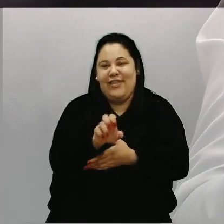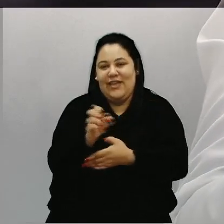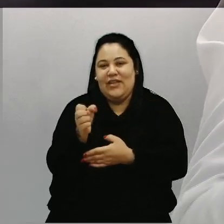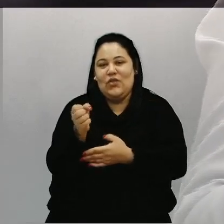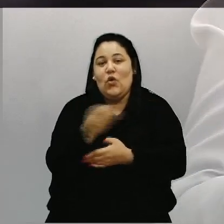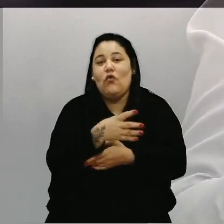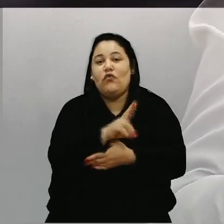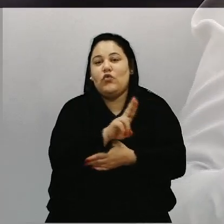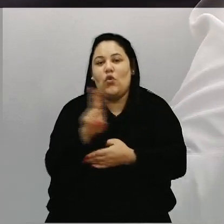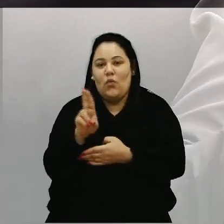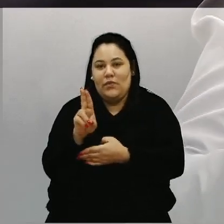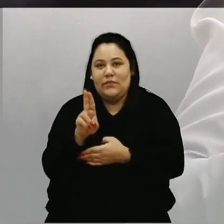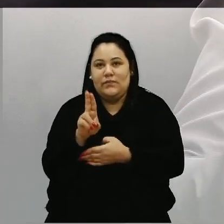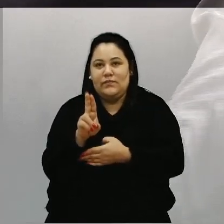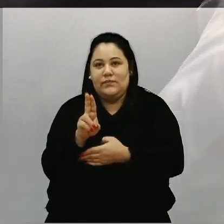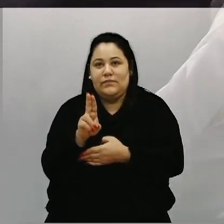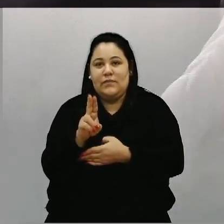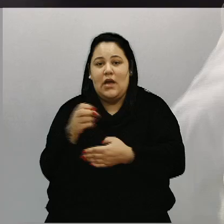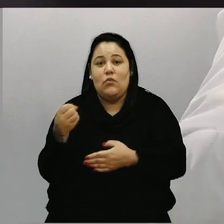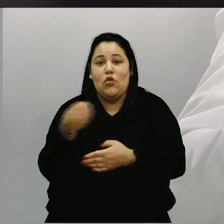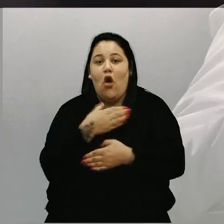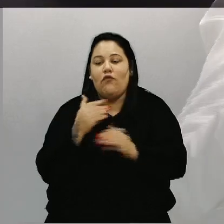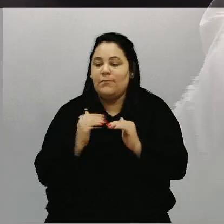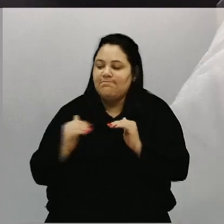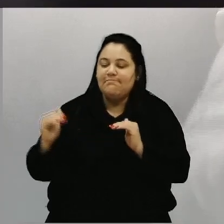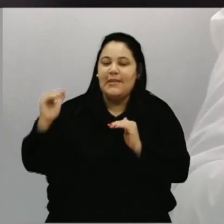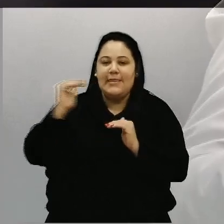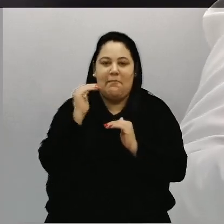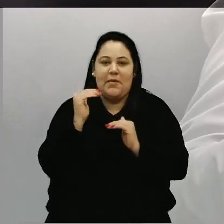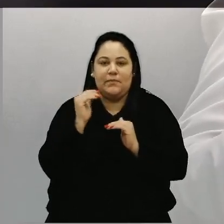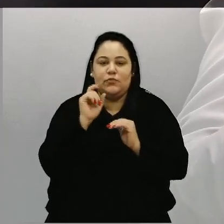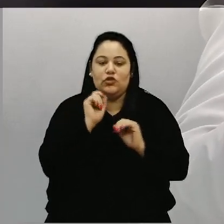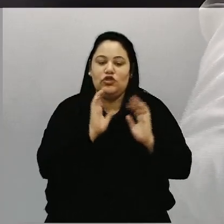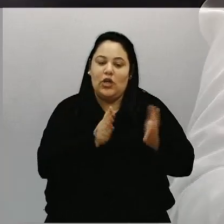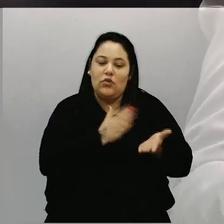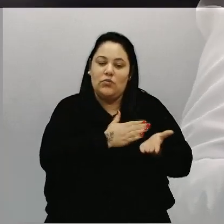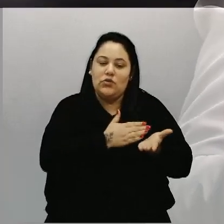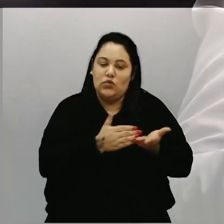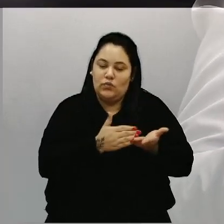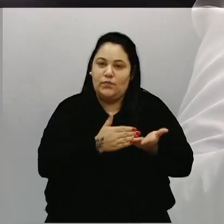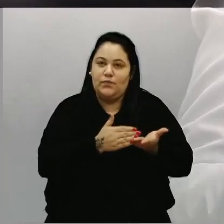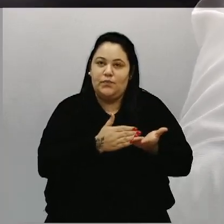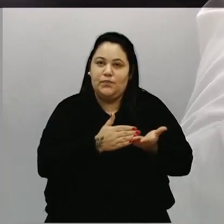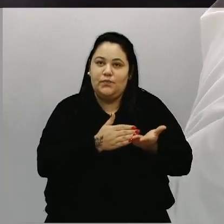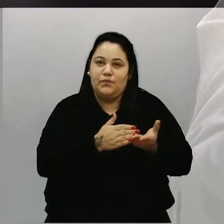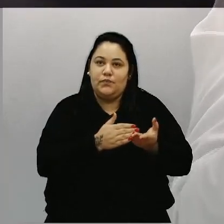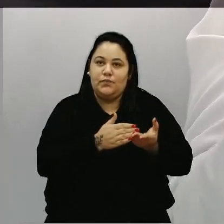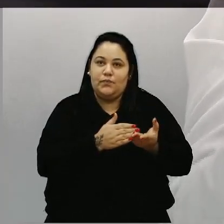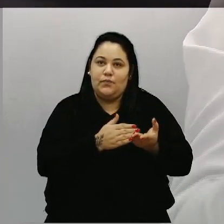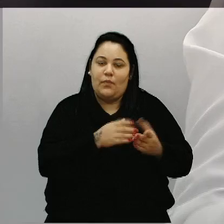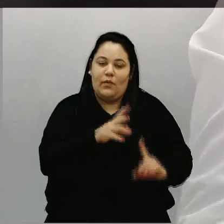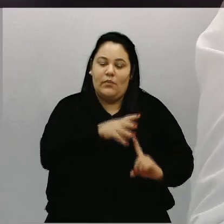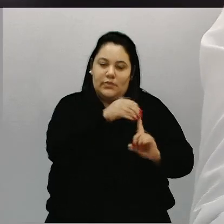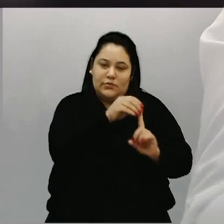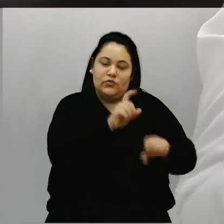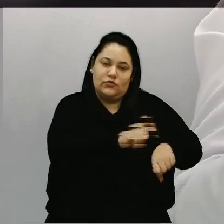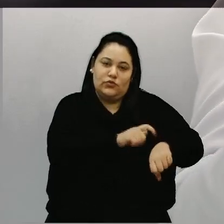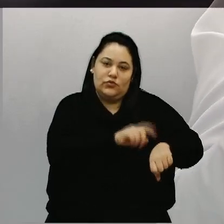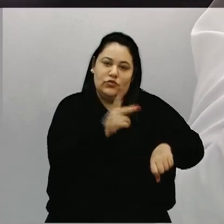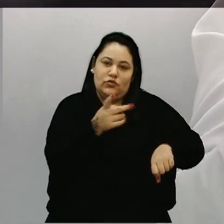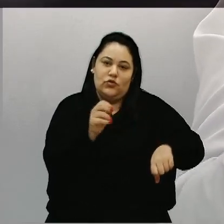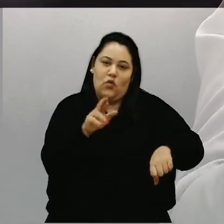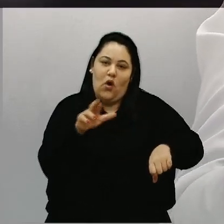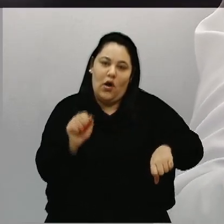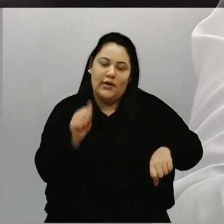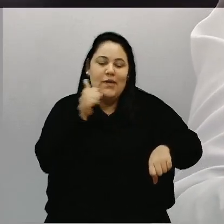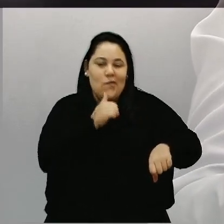incorporada. Na verdade, é uma nova etapa daquilo que começou com o pioneirismo do Oria e da incrível Marilane,